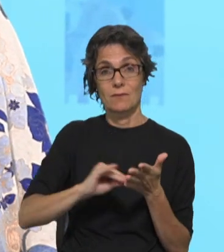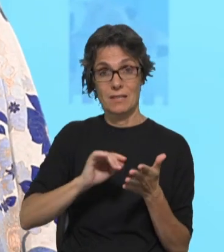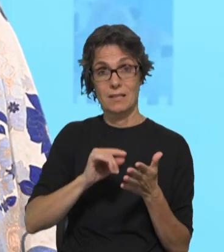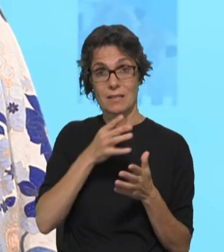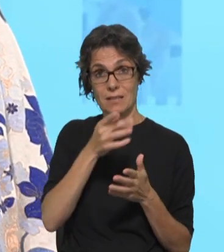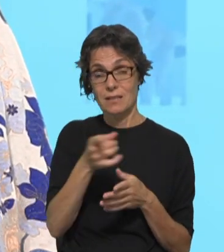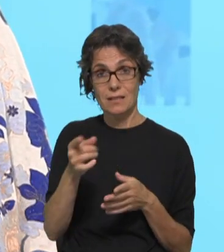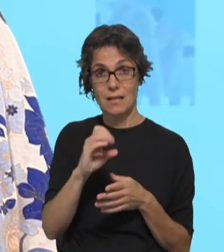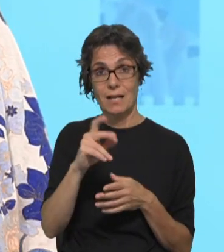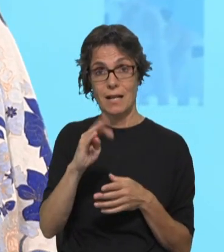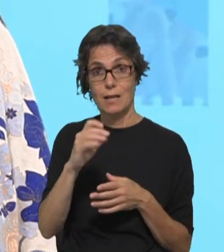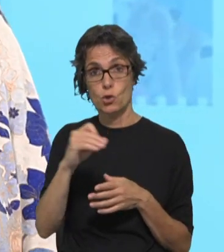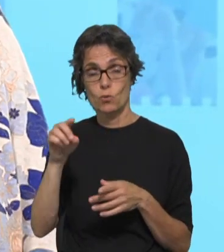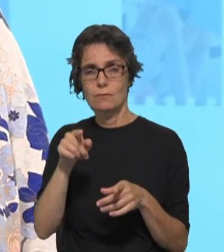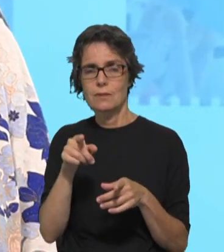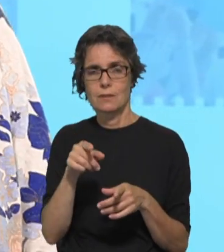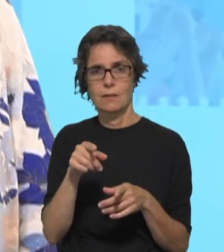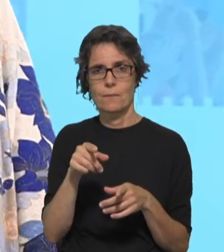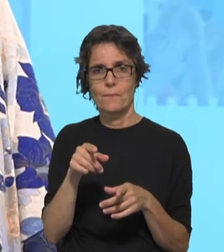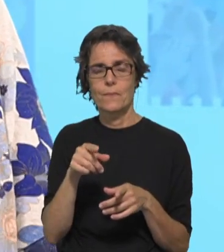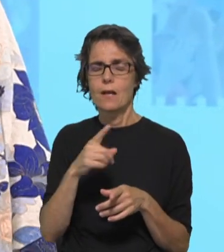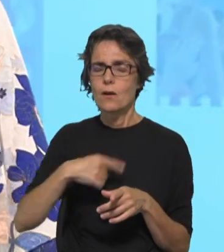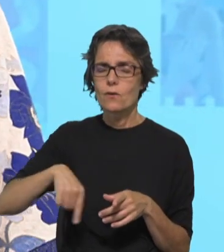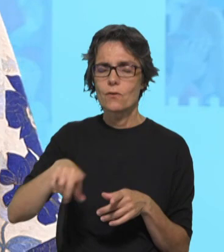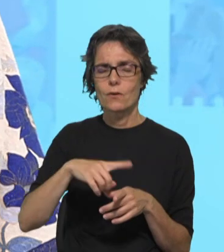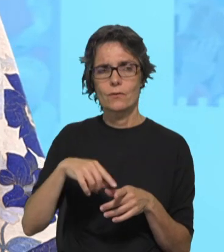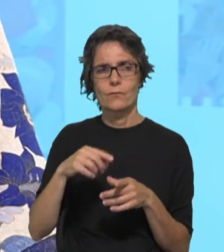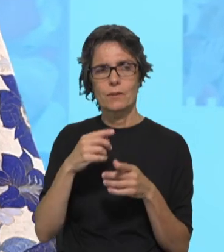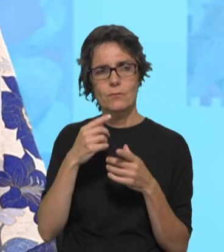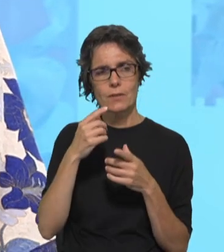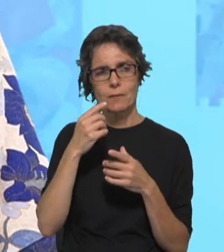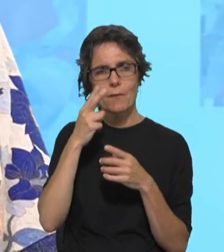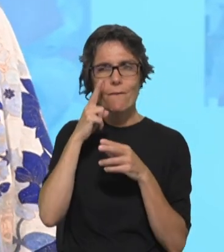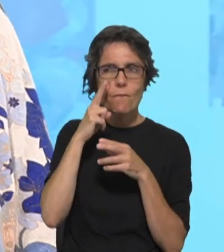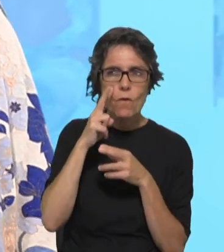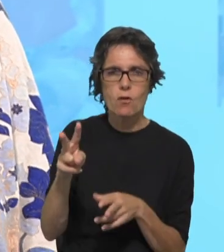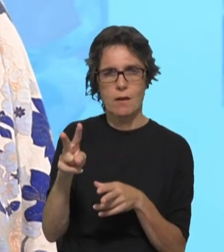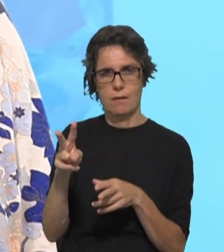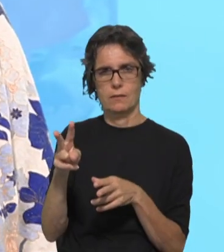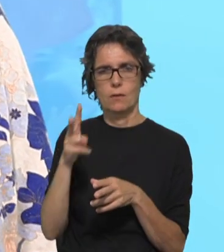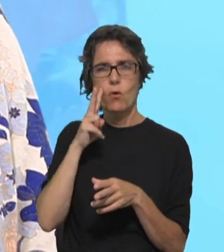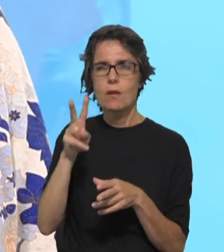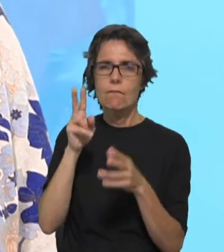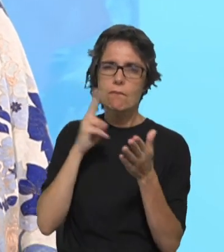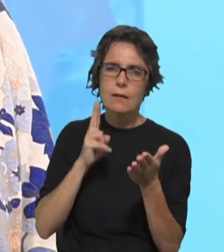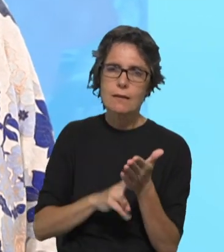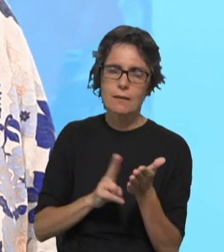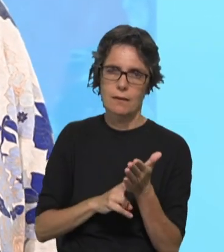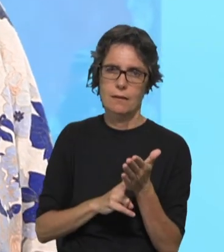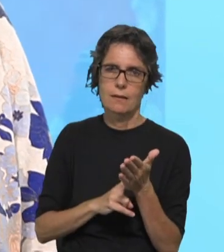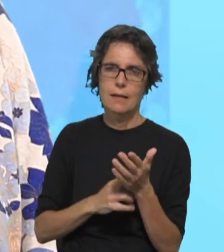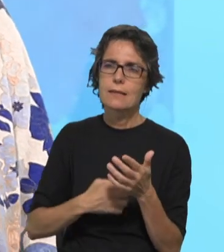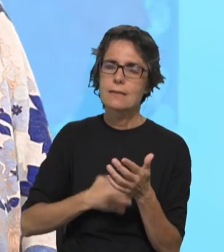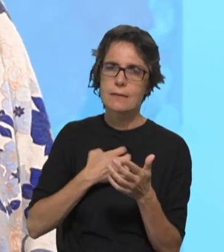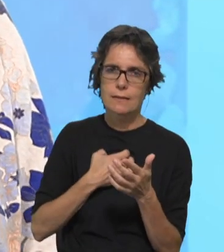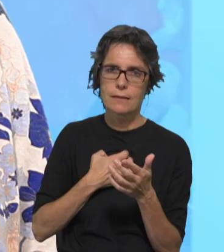coisas que as pessoas, se não experimentaram, sabem o que isso é. Se não experimentaram, valia a